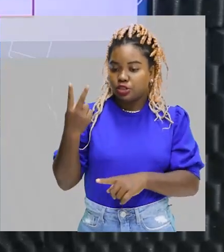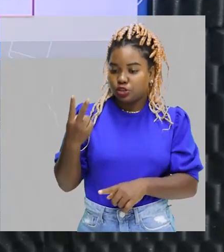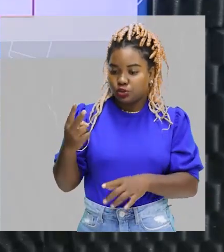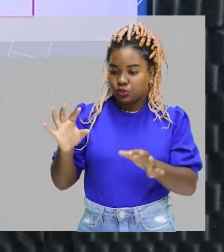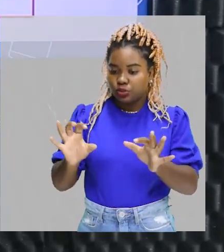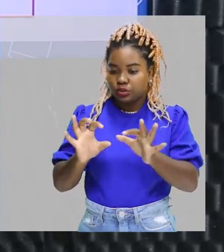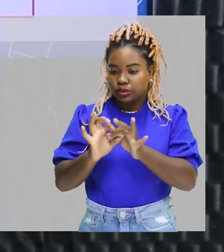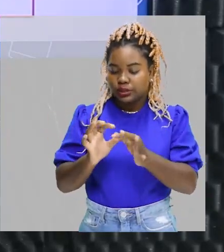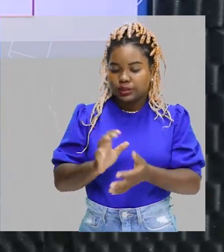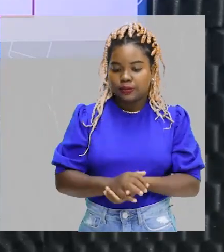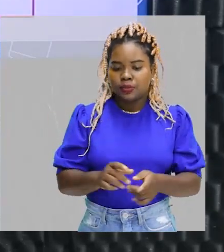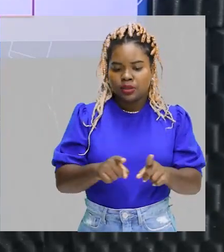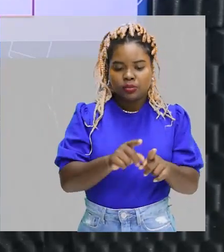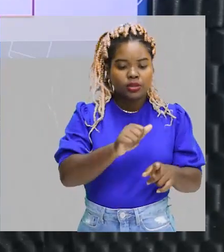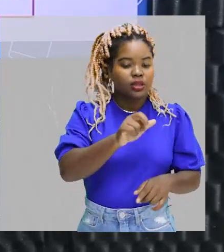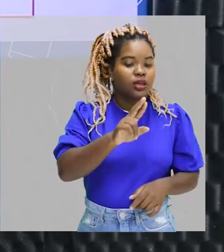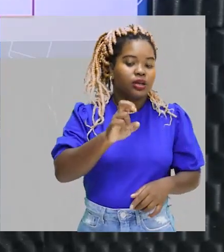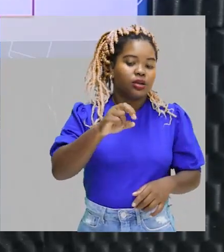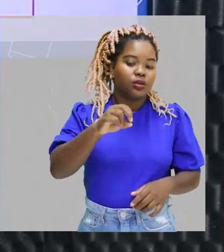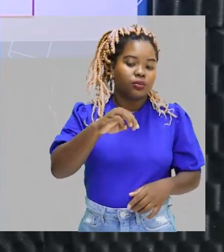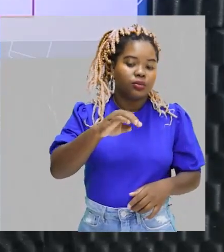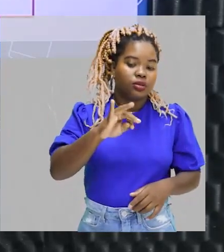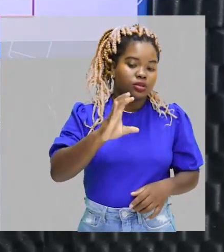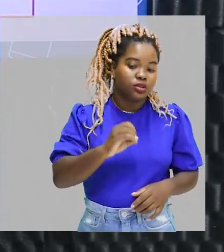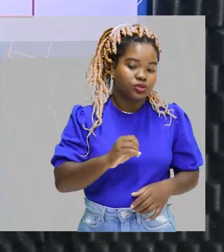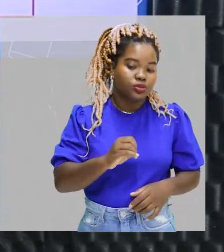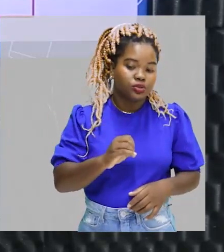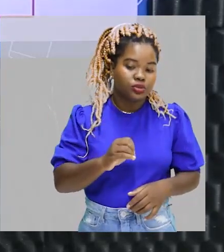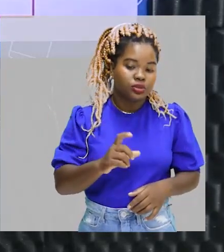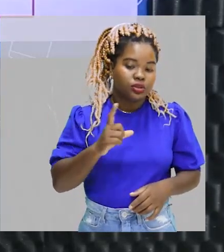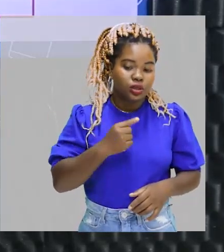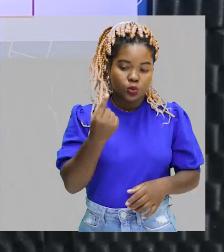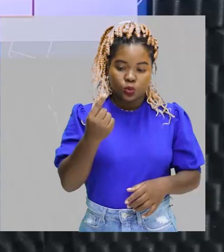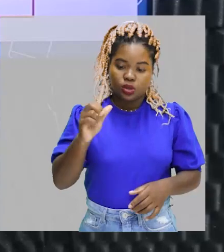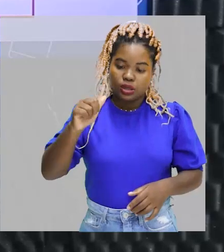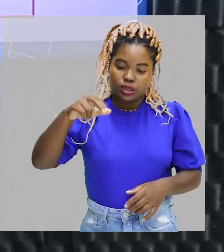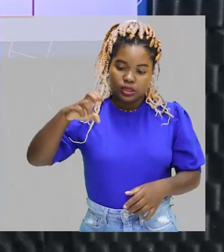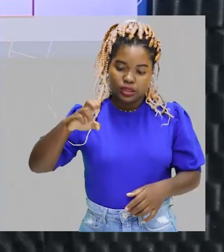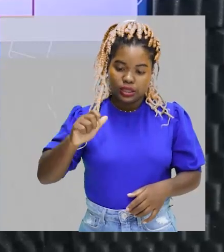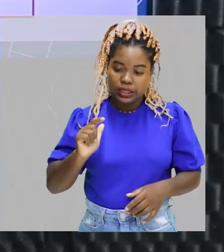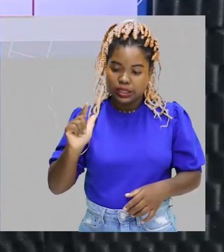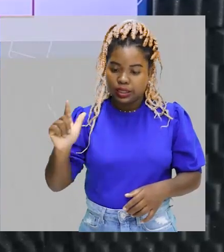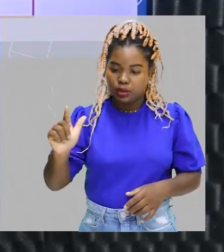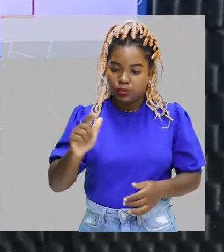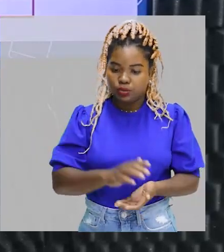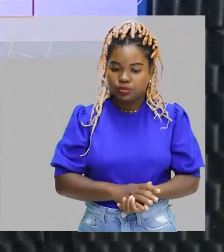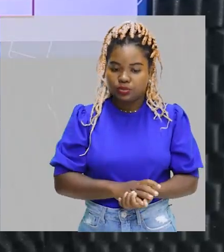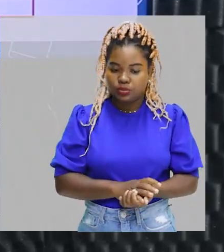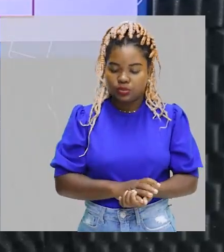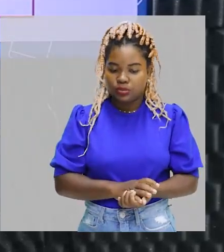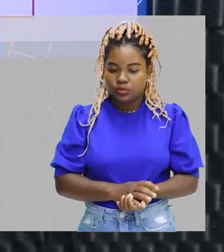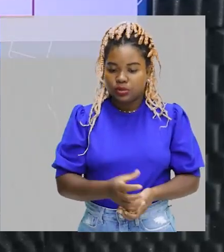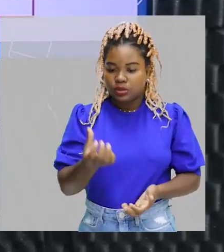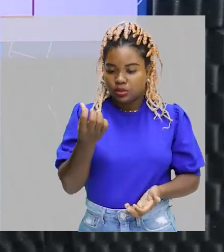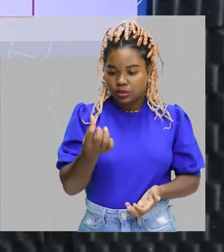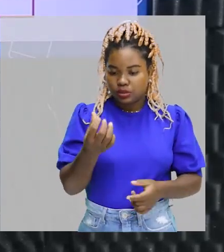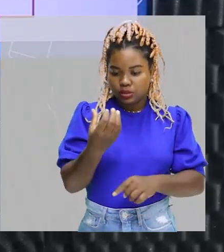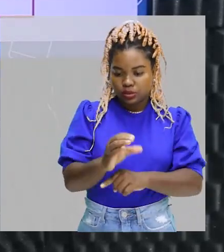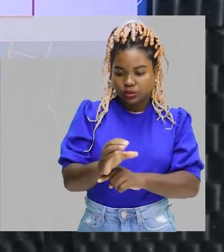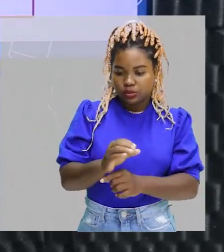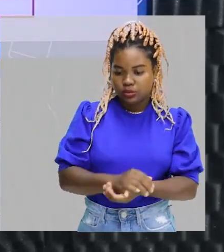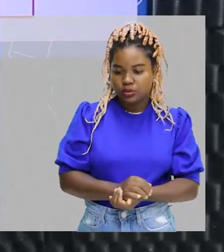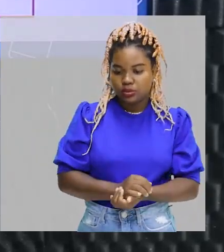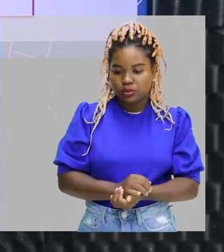aromáticos, que são compostos que apresentam pelo menos um anel benzênico. É um hexágono, são seis carbonos,